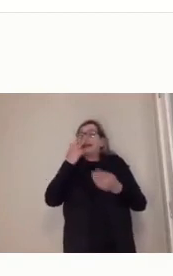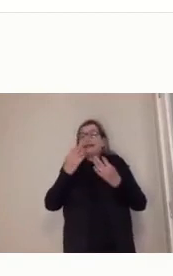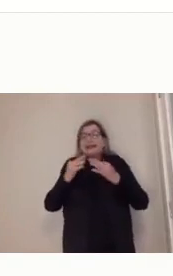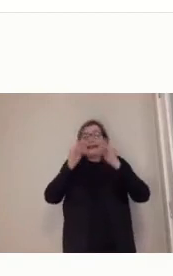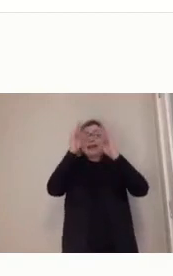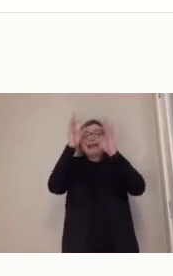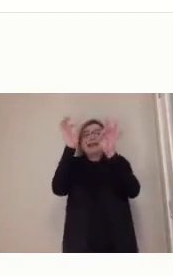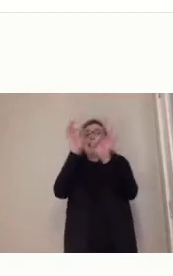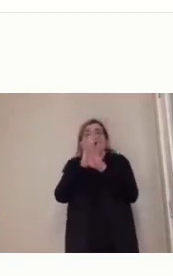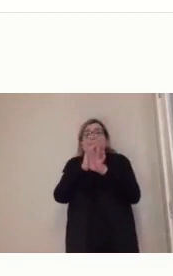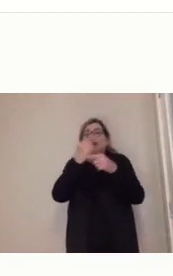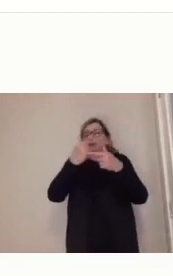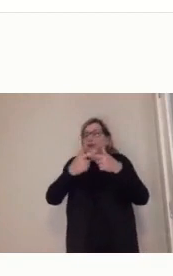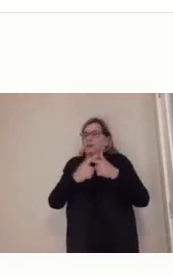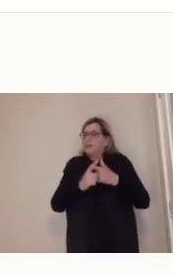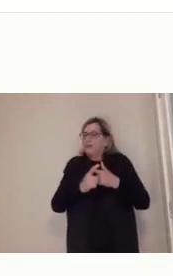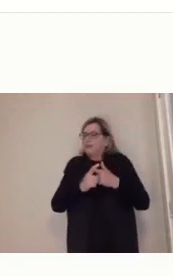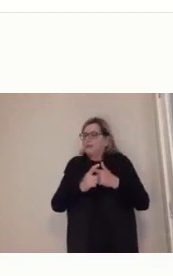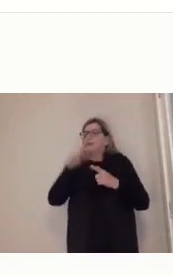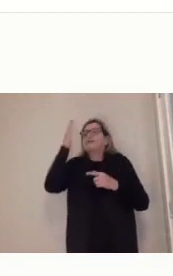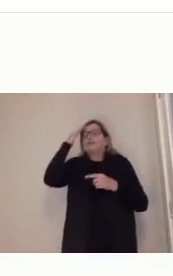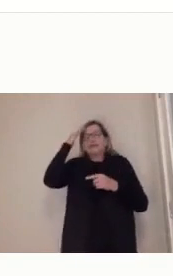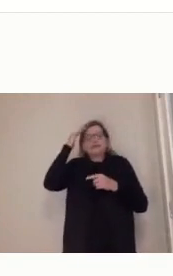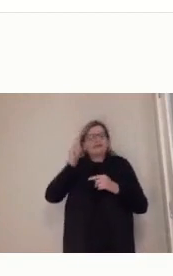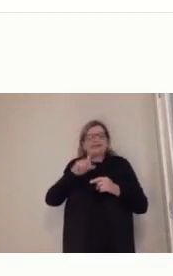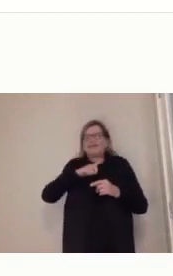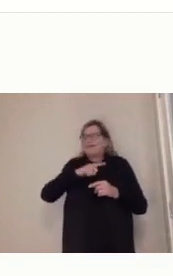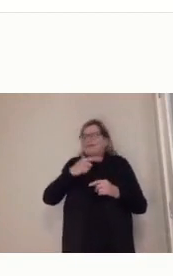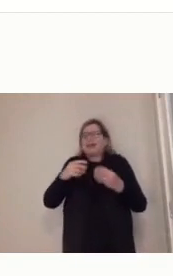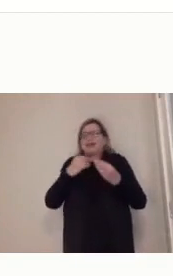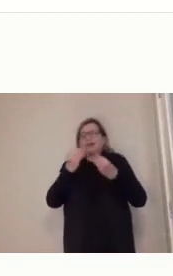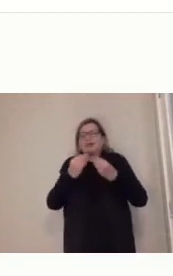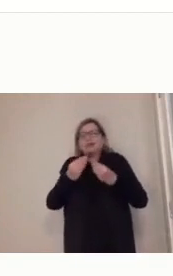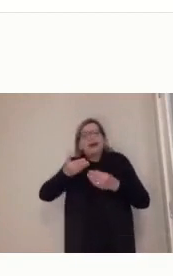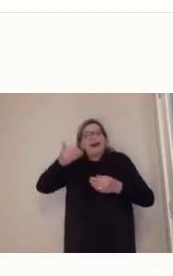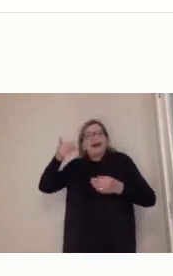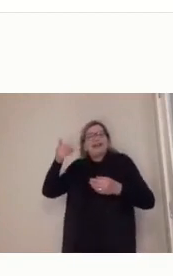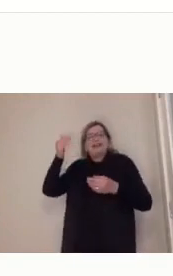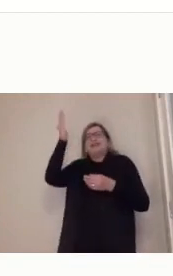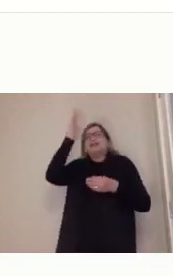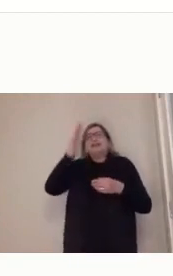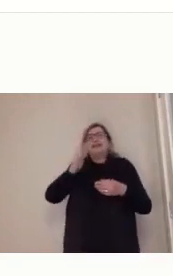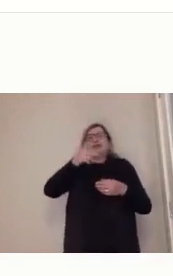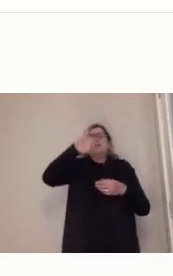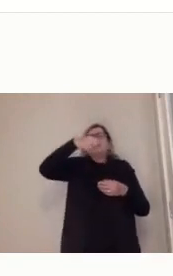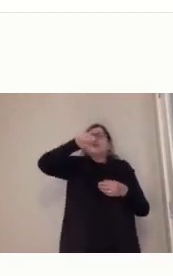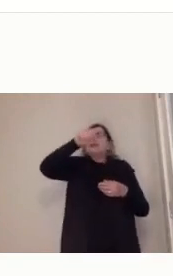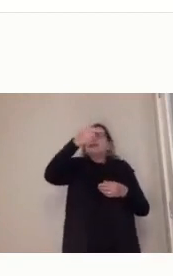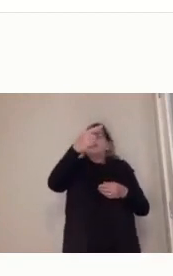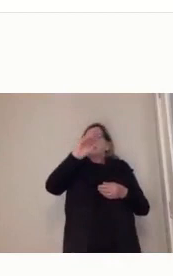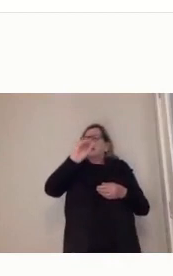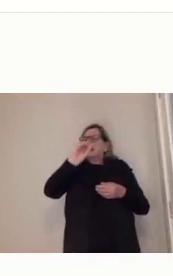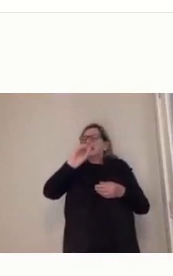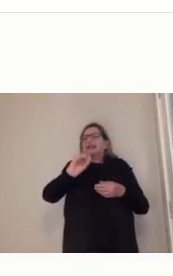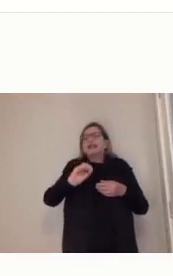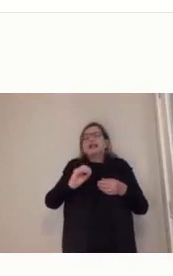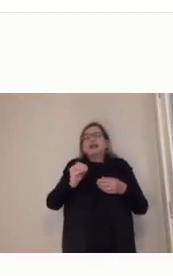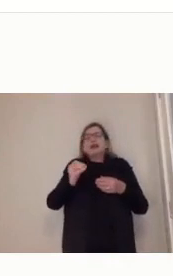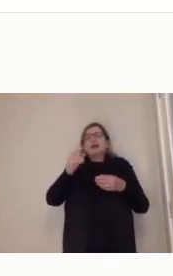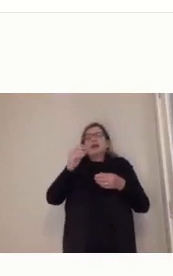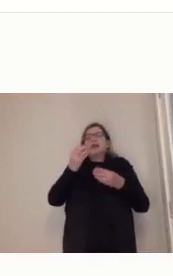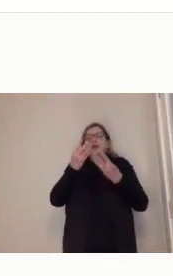década de 70, né? A técnica pela técnica, o aprender por aprender, o aprender a fazer. E as pessoas